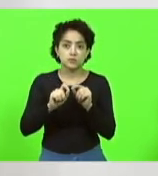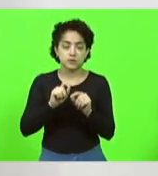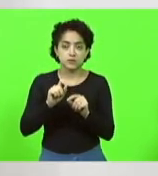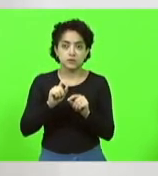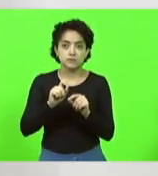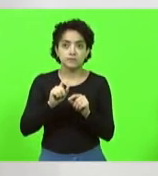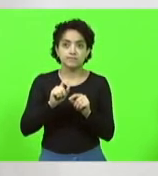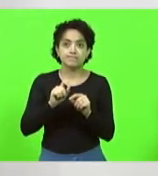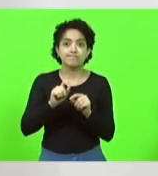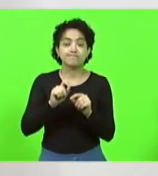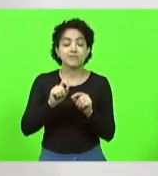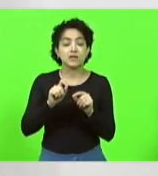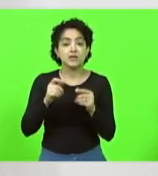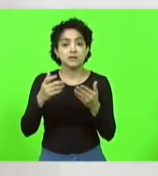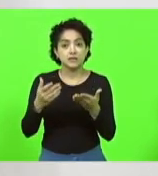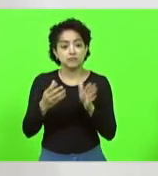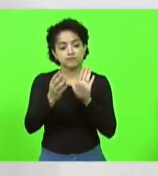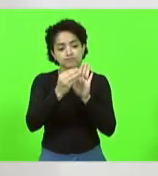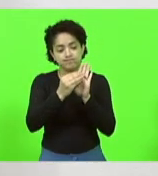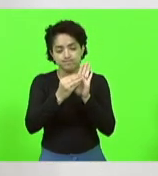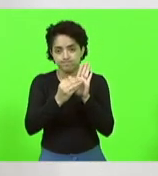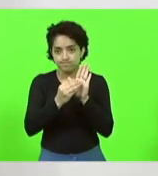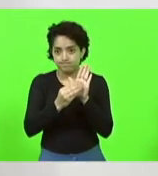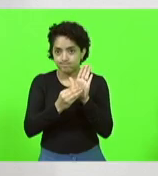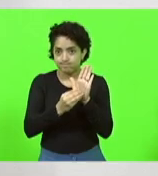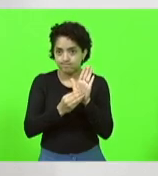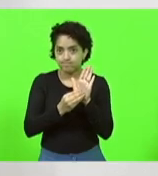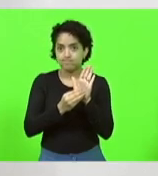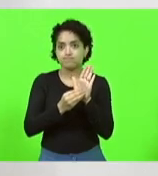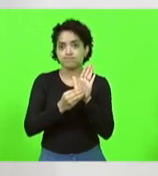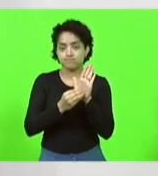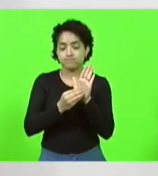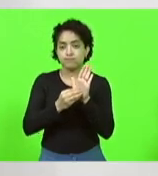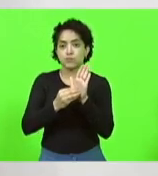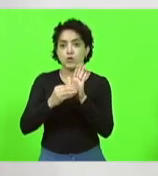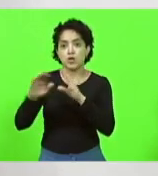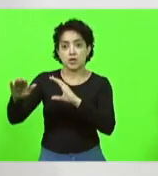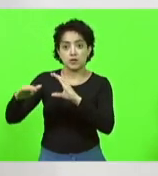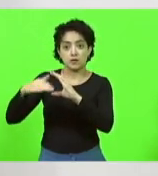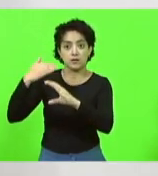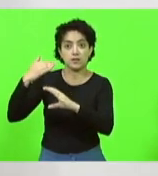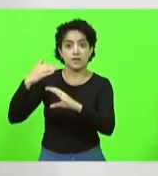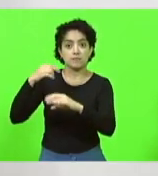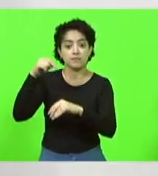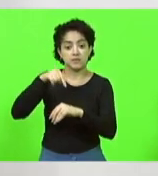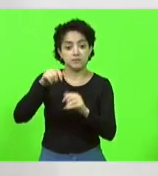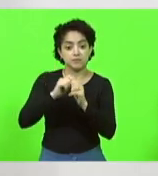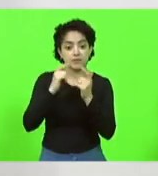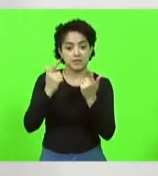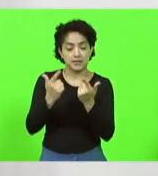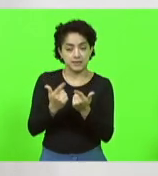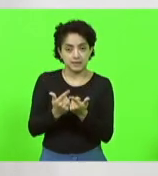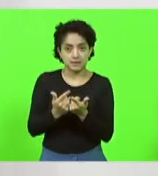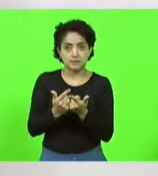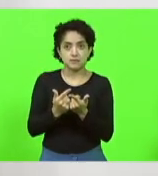que nós colocamos, que o governo encaminha para cá e nós temos a oportunidade